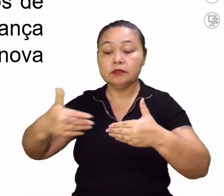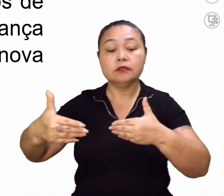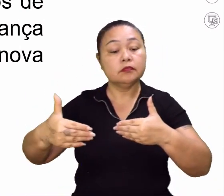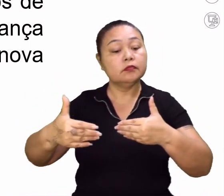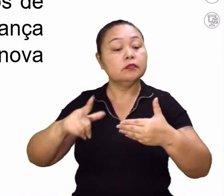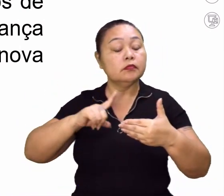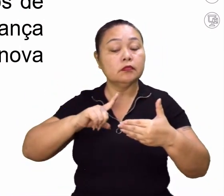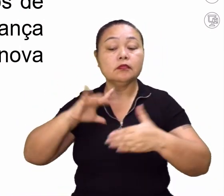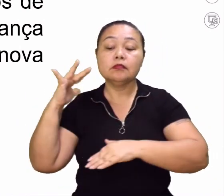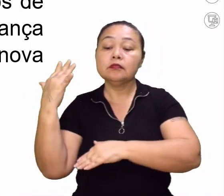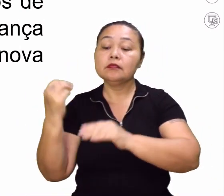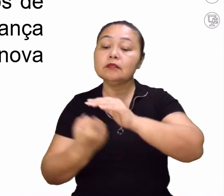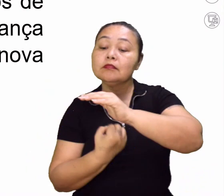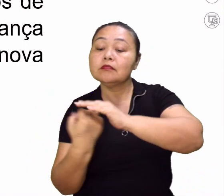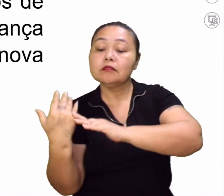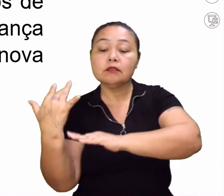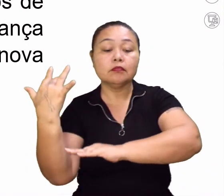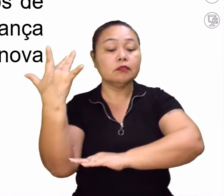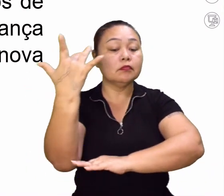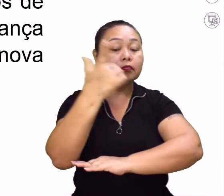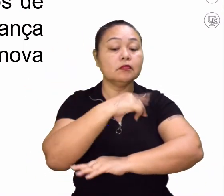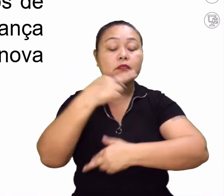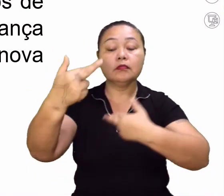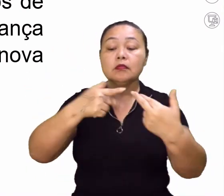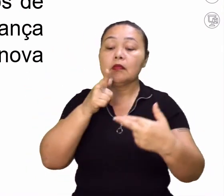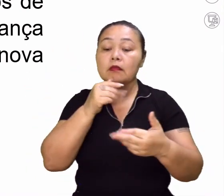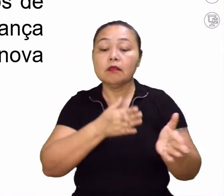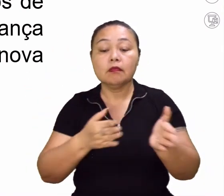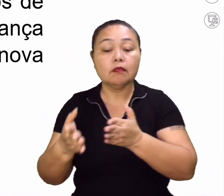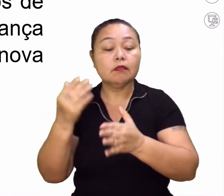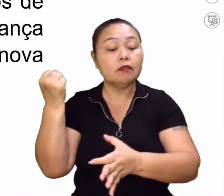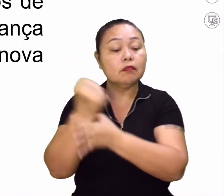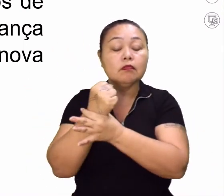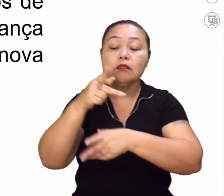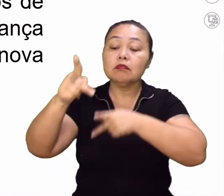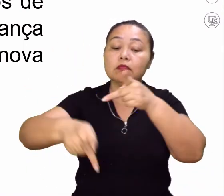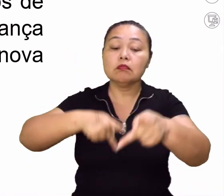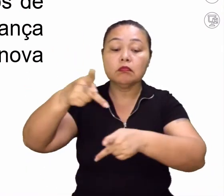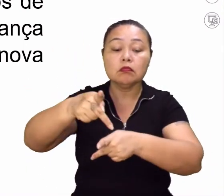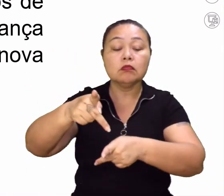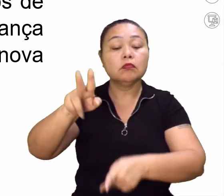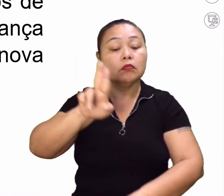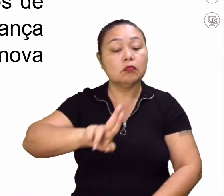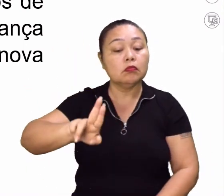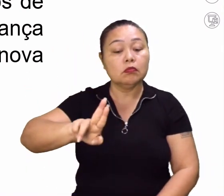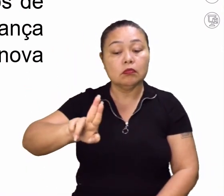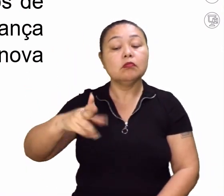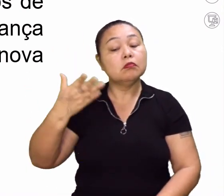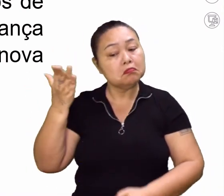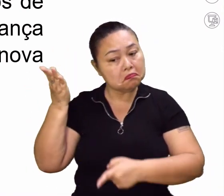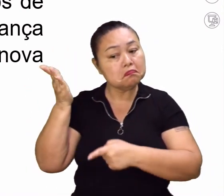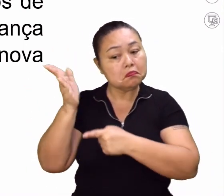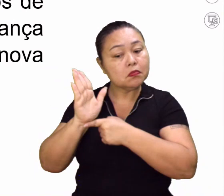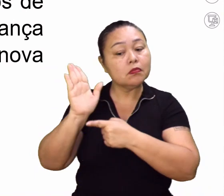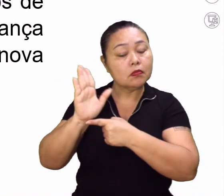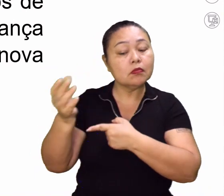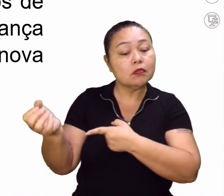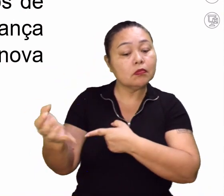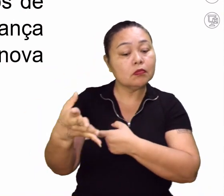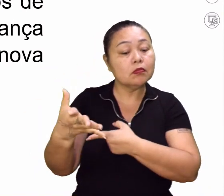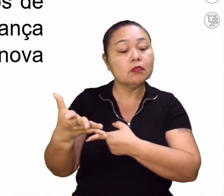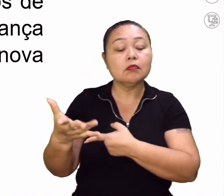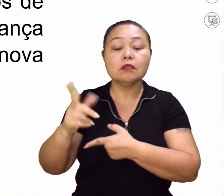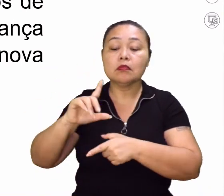os segmentos de meio ambiente, recursos hídricos e segurança pública estão sendo beneficiados com a nova